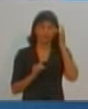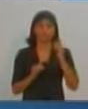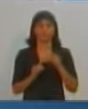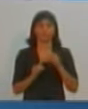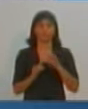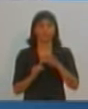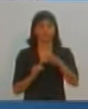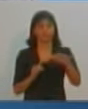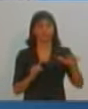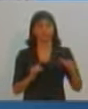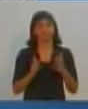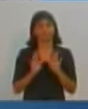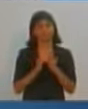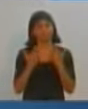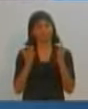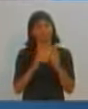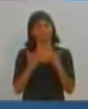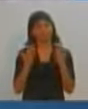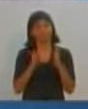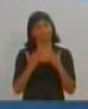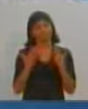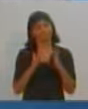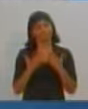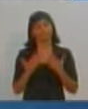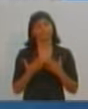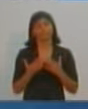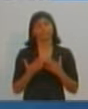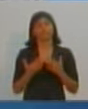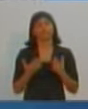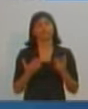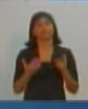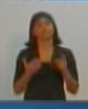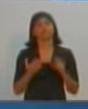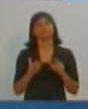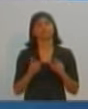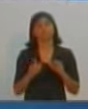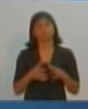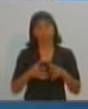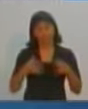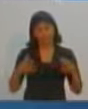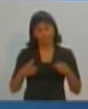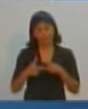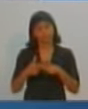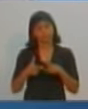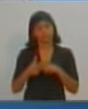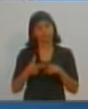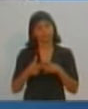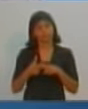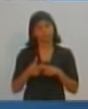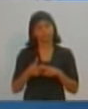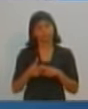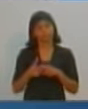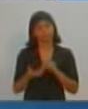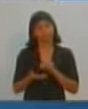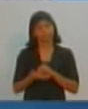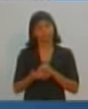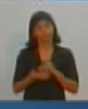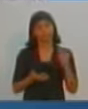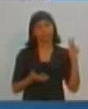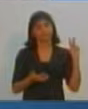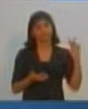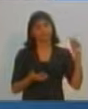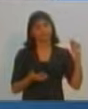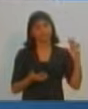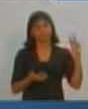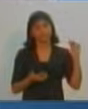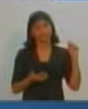liguei a semana passada, e é lógico que eu não me identifiquei, mas o grande problema hoje que eles têm lá é falta de pessoal. Então,